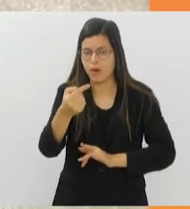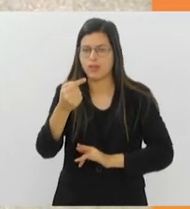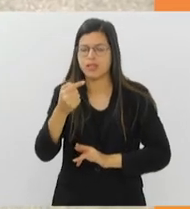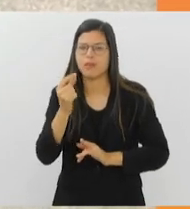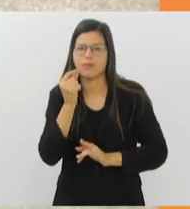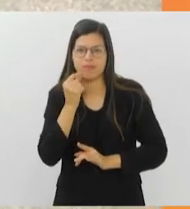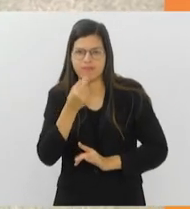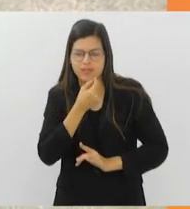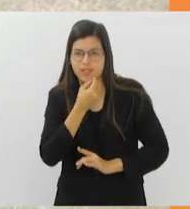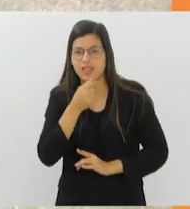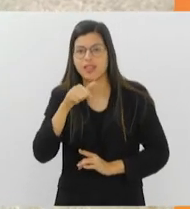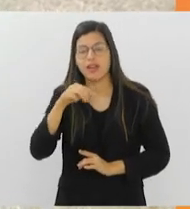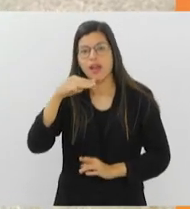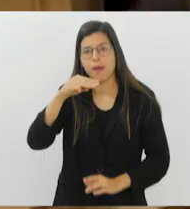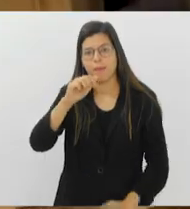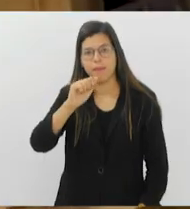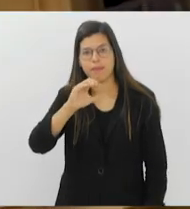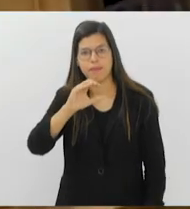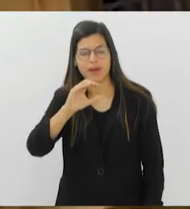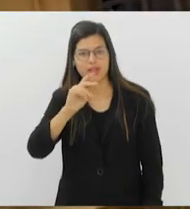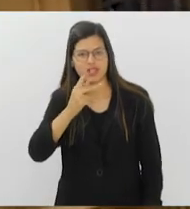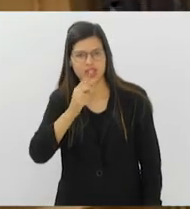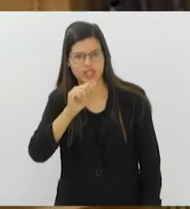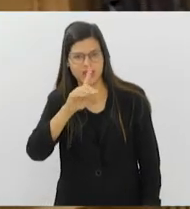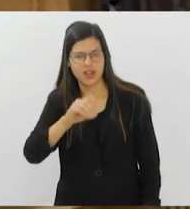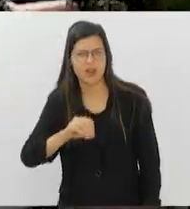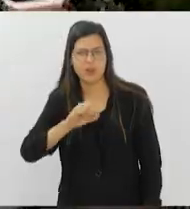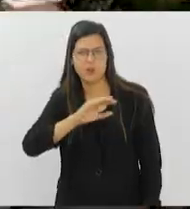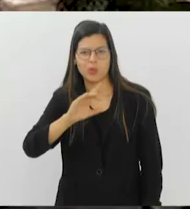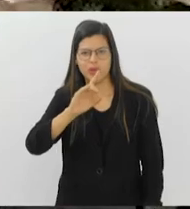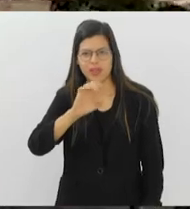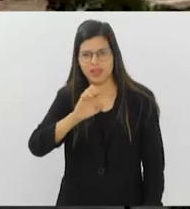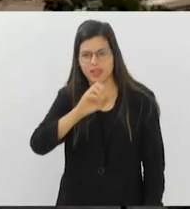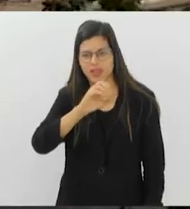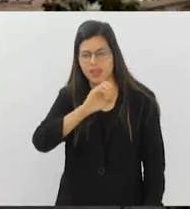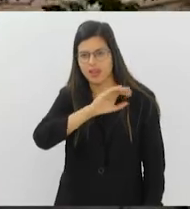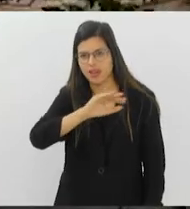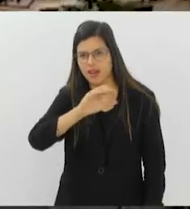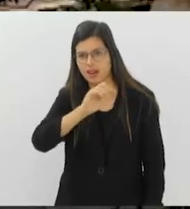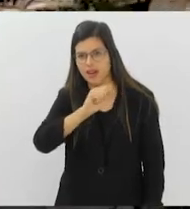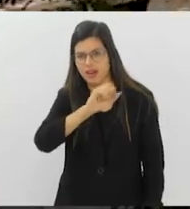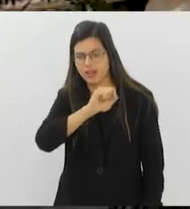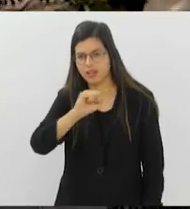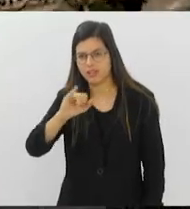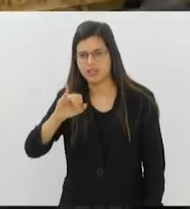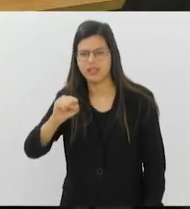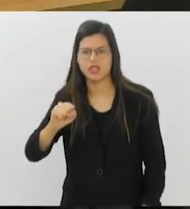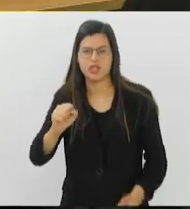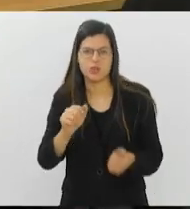setembro, será de Machado de Assis, junto à Academia Brasileira de Letras, fundada pelo escritor.